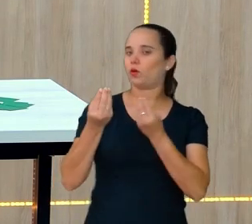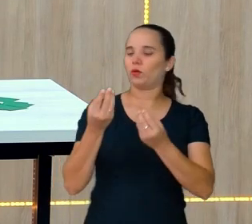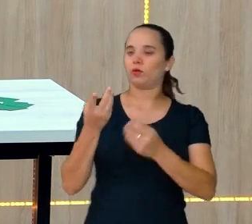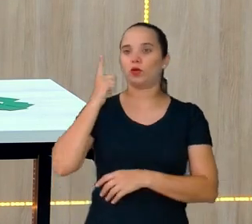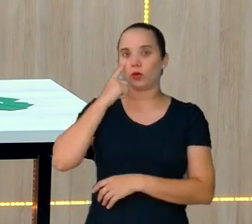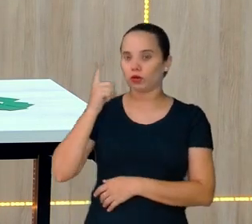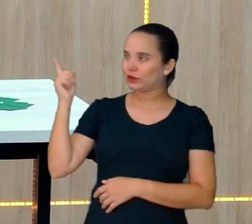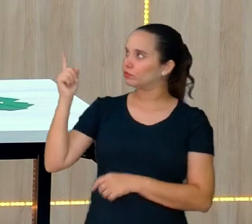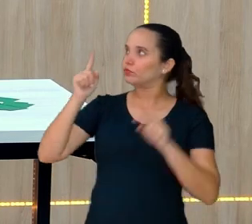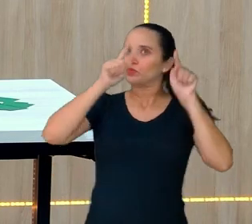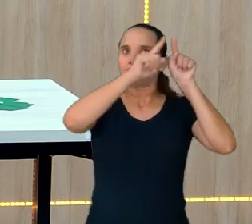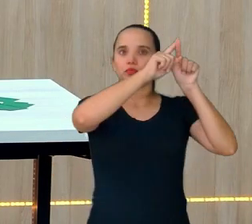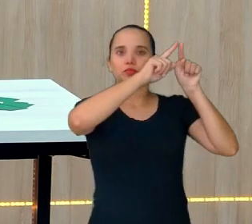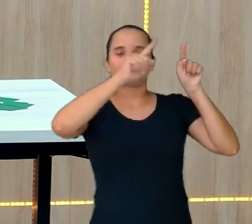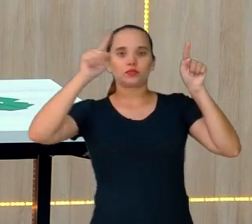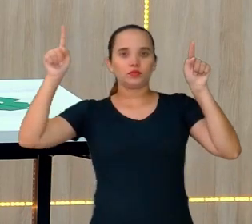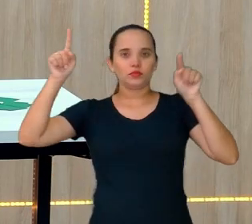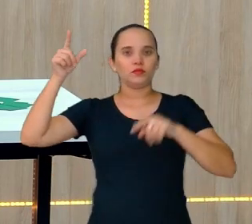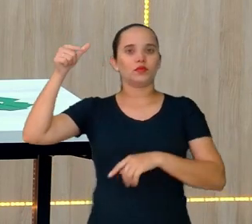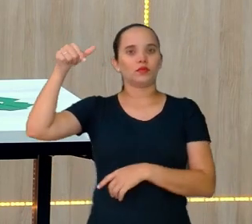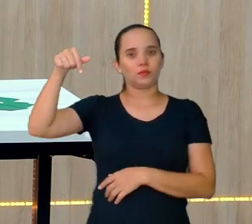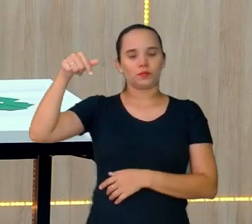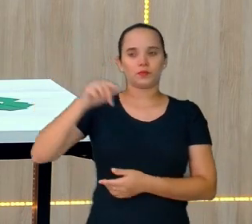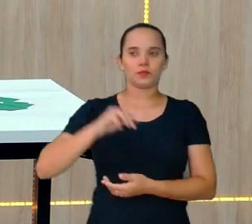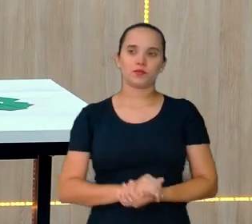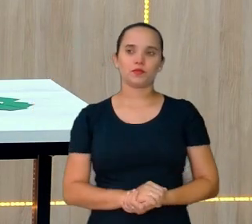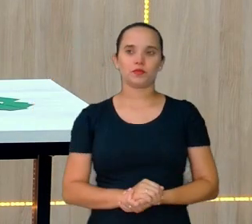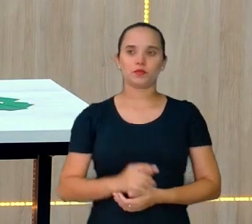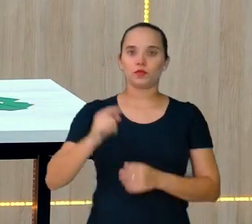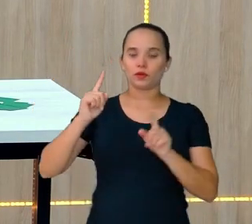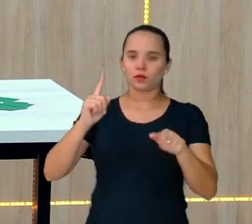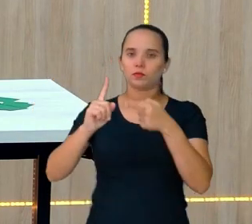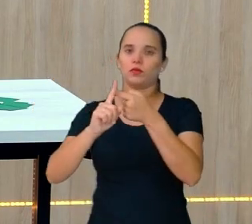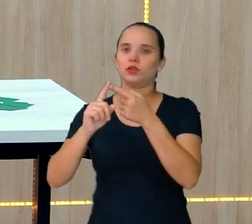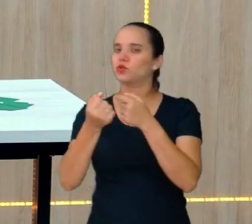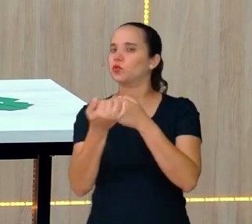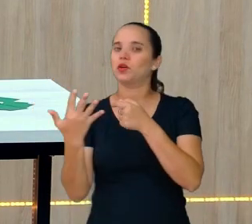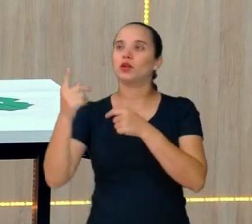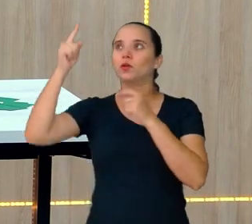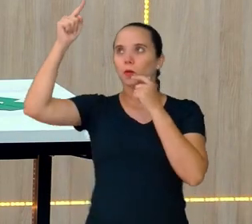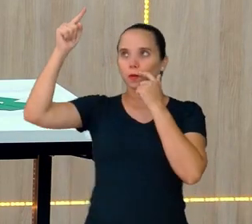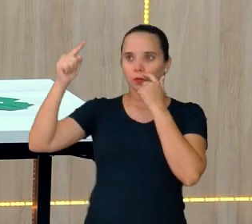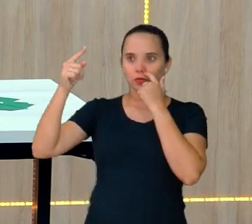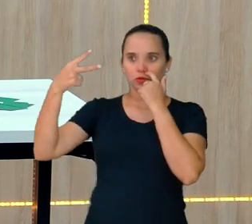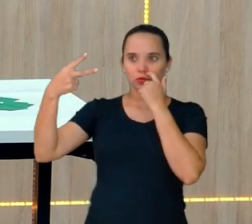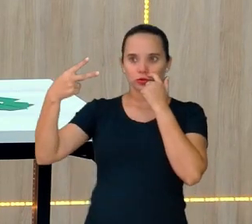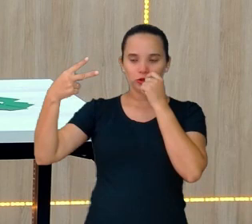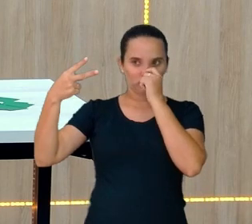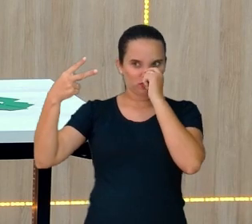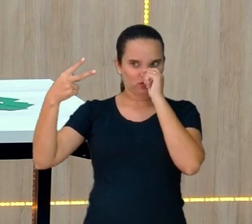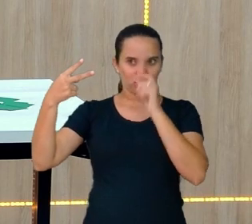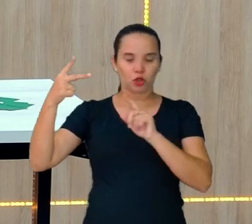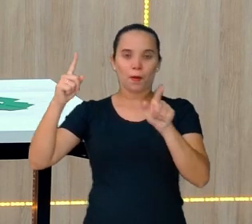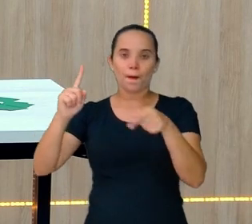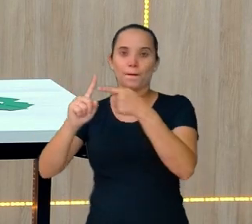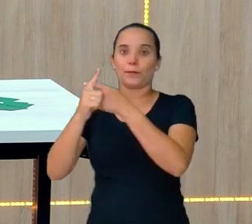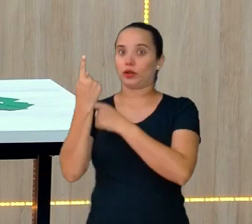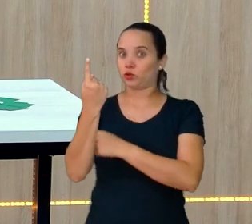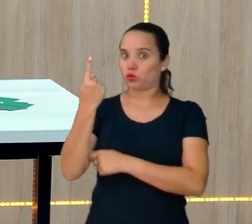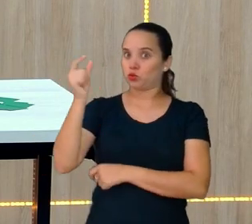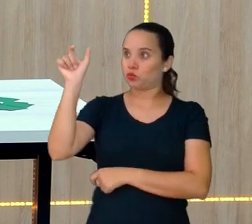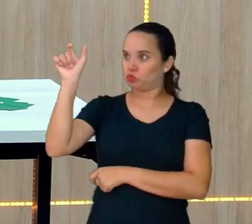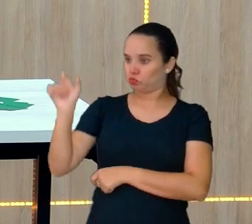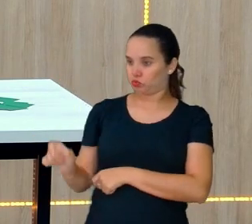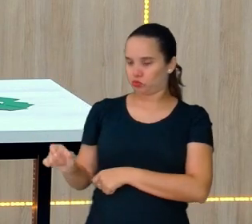Aqui em cima, eu tenho 7. Mais quanto? Mais 2 daqui. Mais